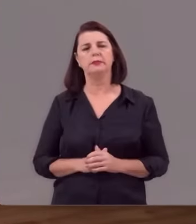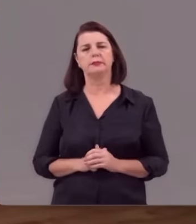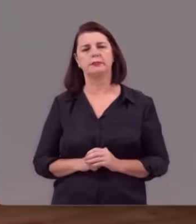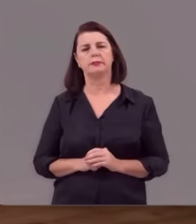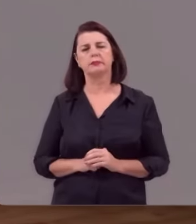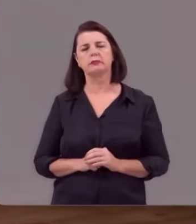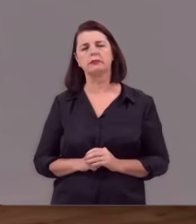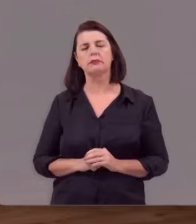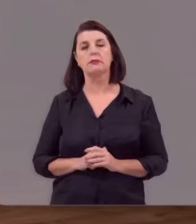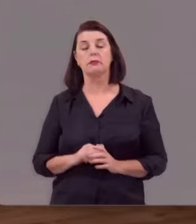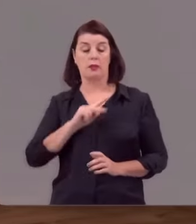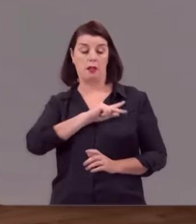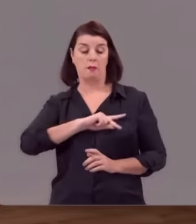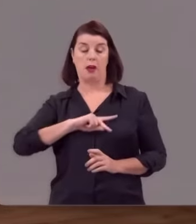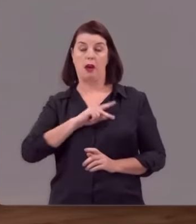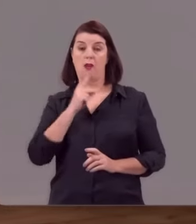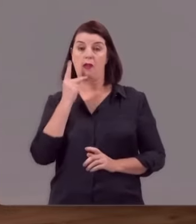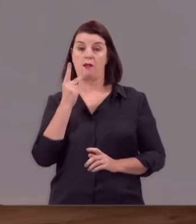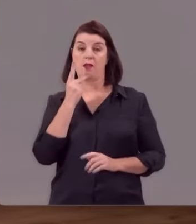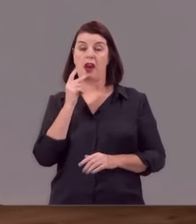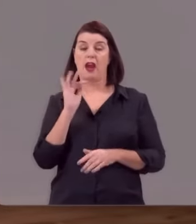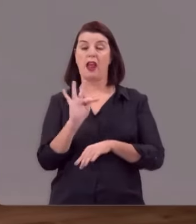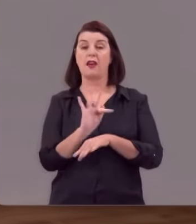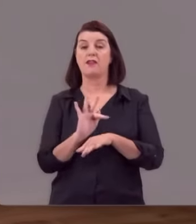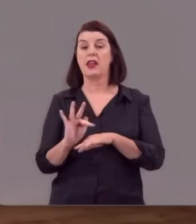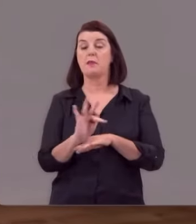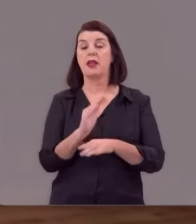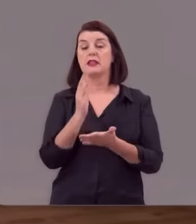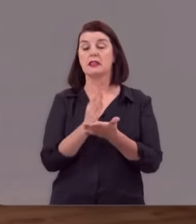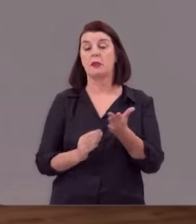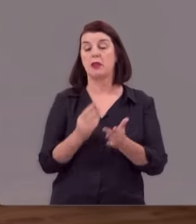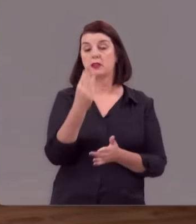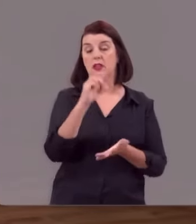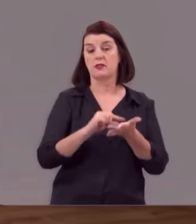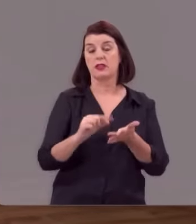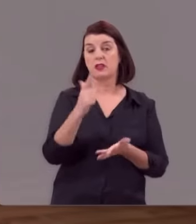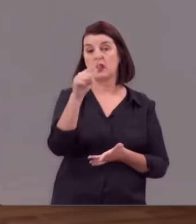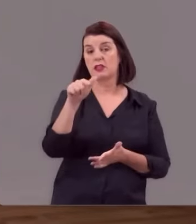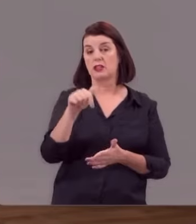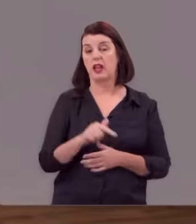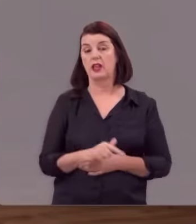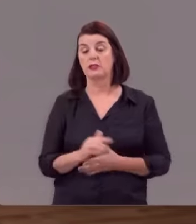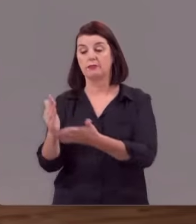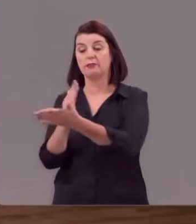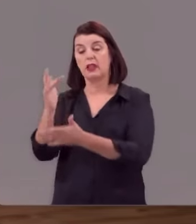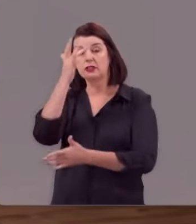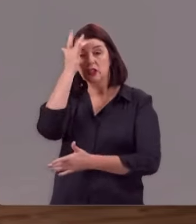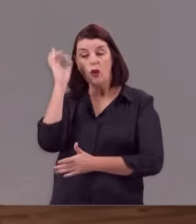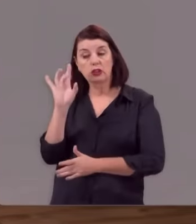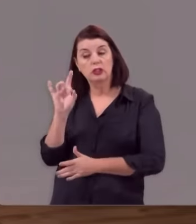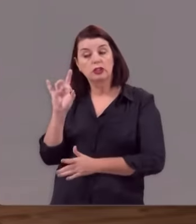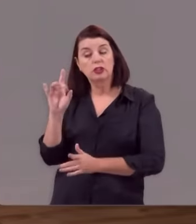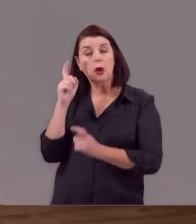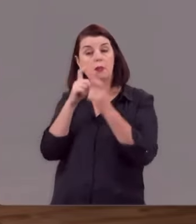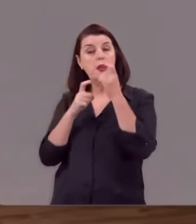E Paulo chega a dizer em Filipenses, capítulo 3, versículo 17, que algumas pessoas só se preocupam